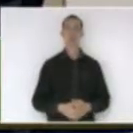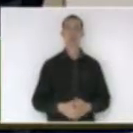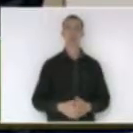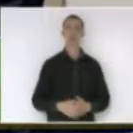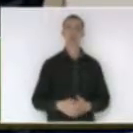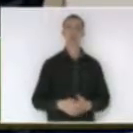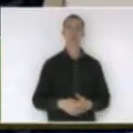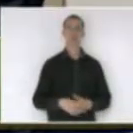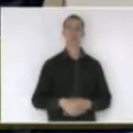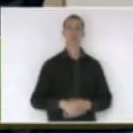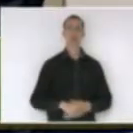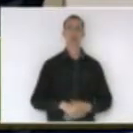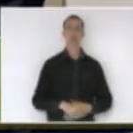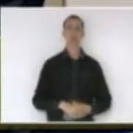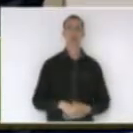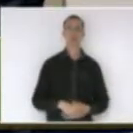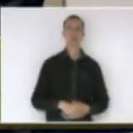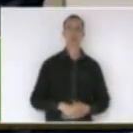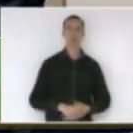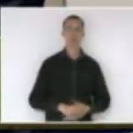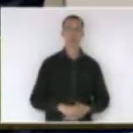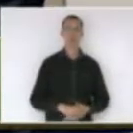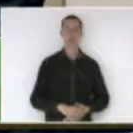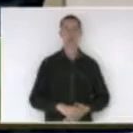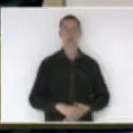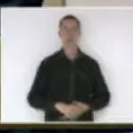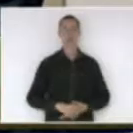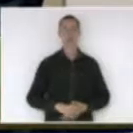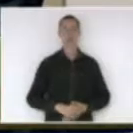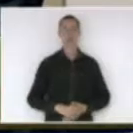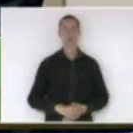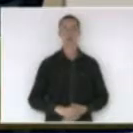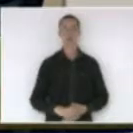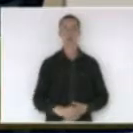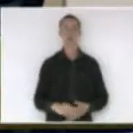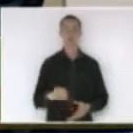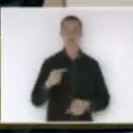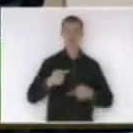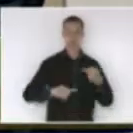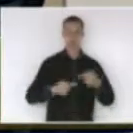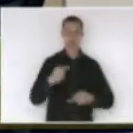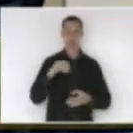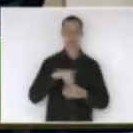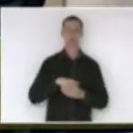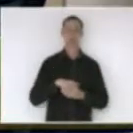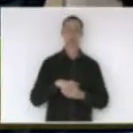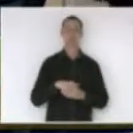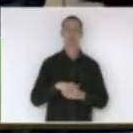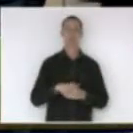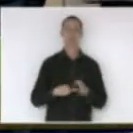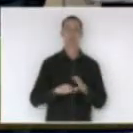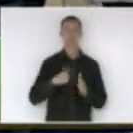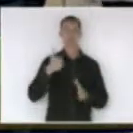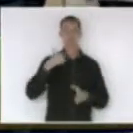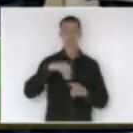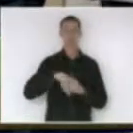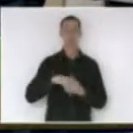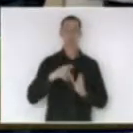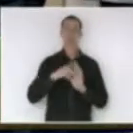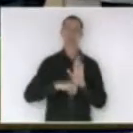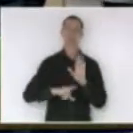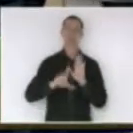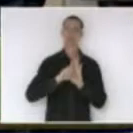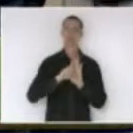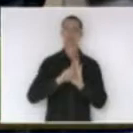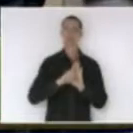e deputado Dirceu Dresch. Discussão e votação em primeiro turno ao projeto de lei